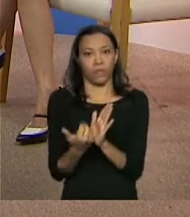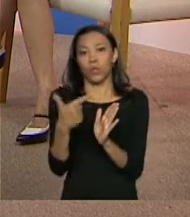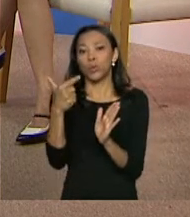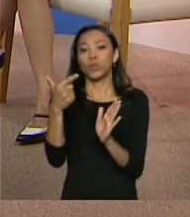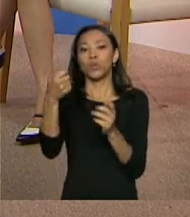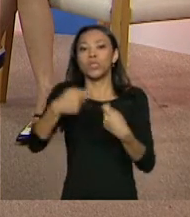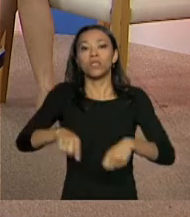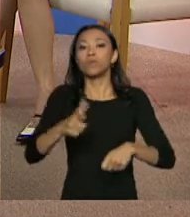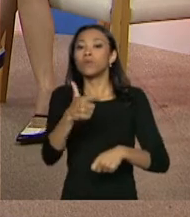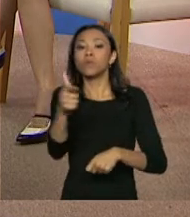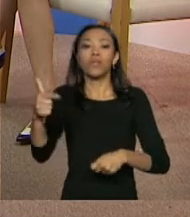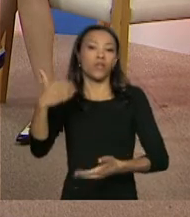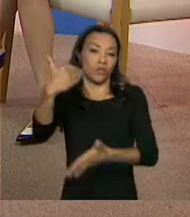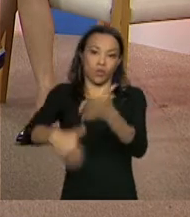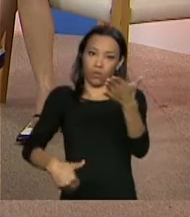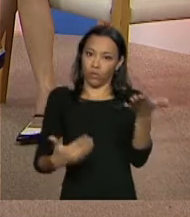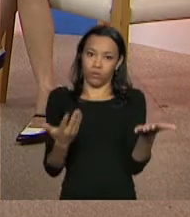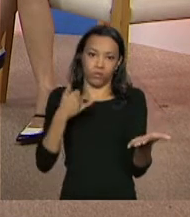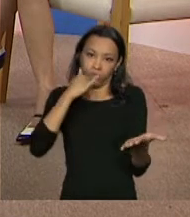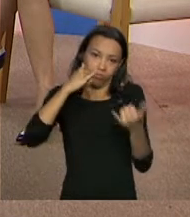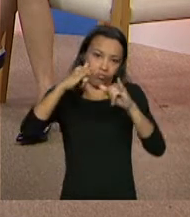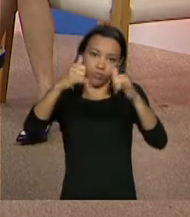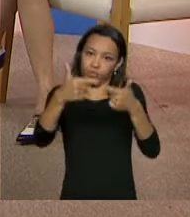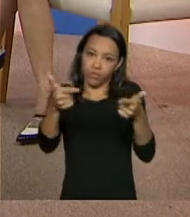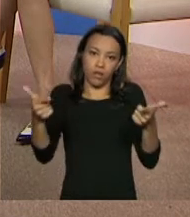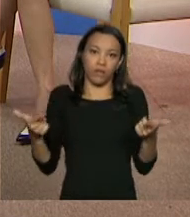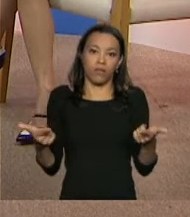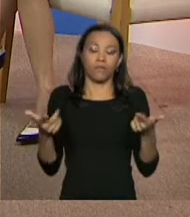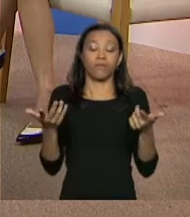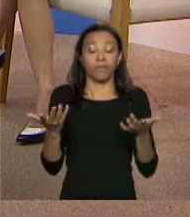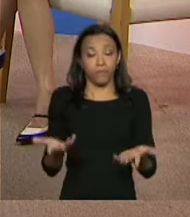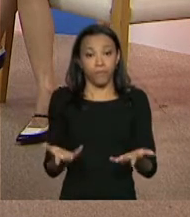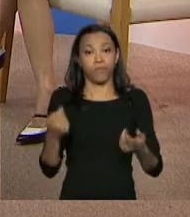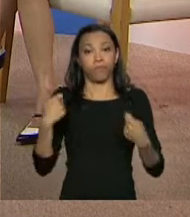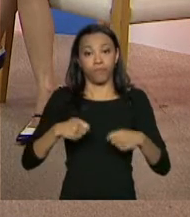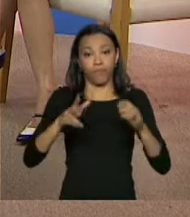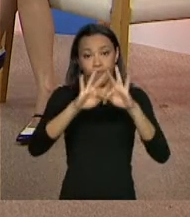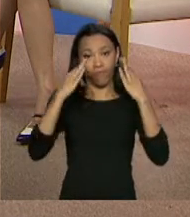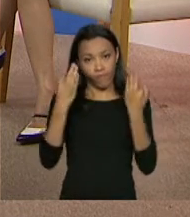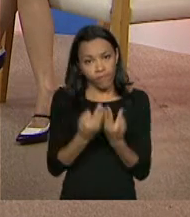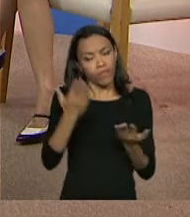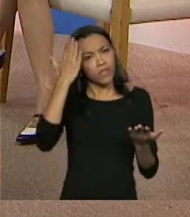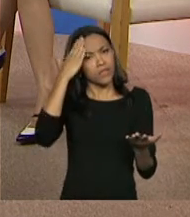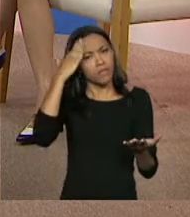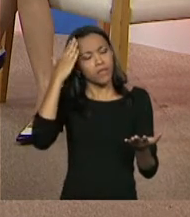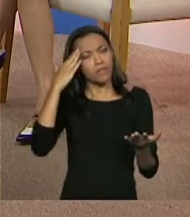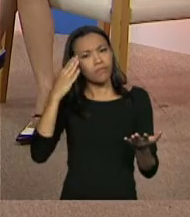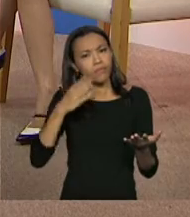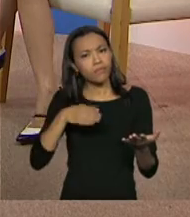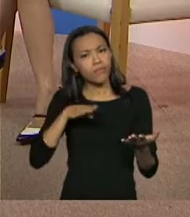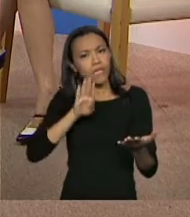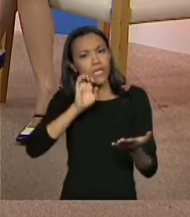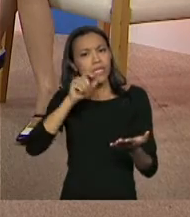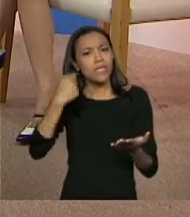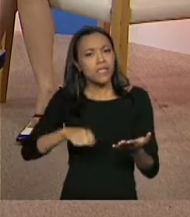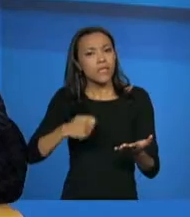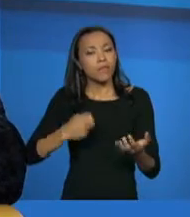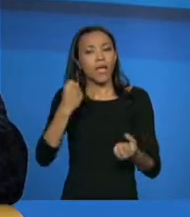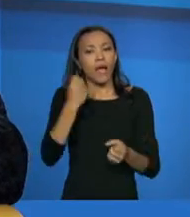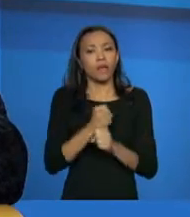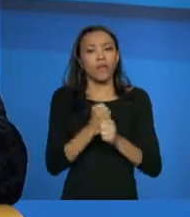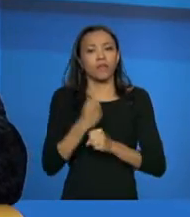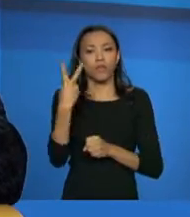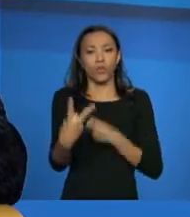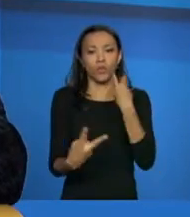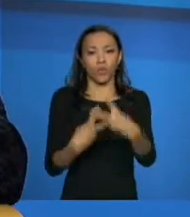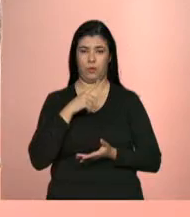desconto, não precisa mais disso, né. Então, ela tem que estar atualizando o seu cadastro, né, para a gente acompanhar como é que está a